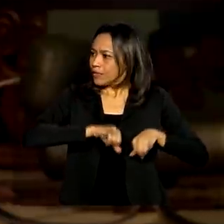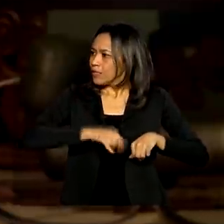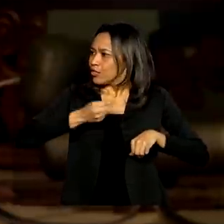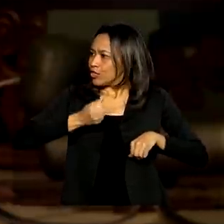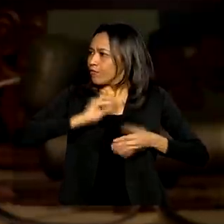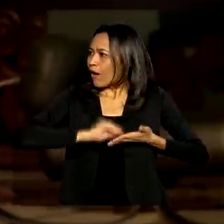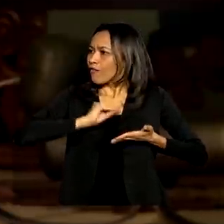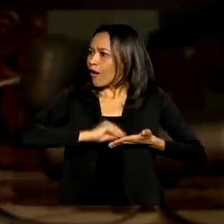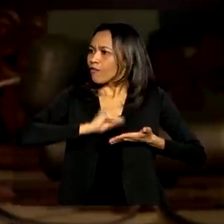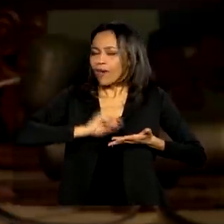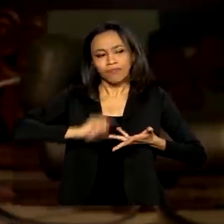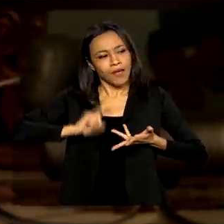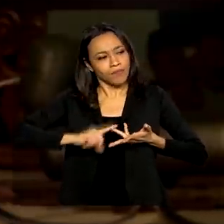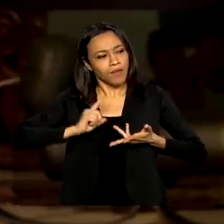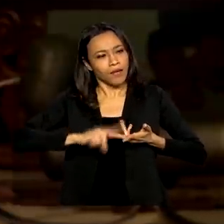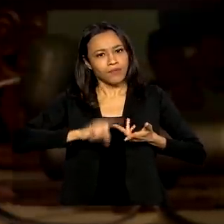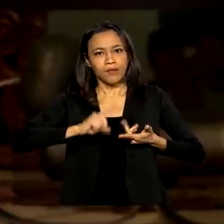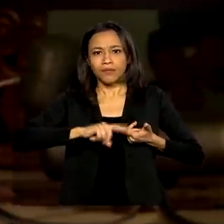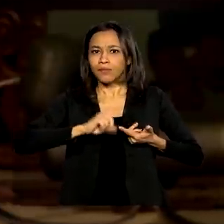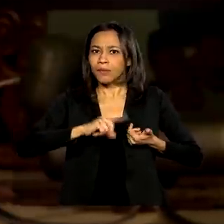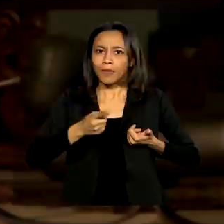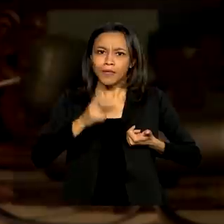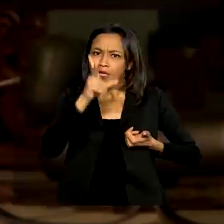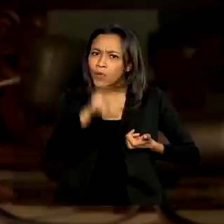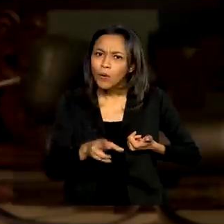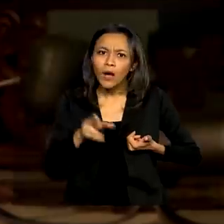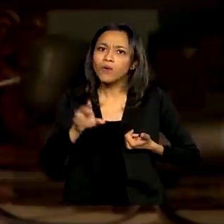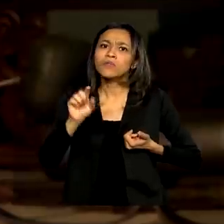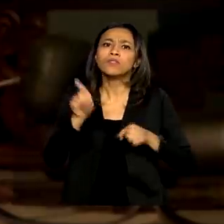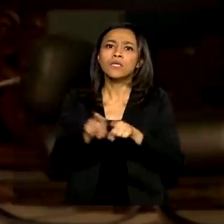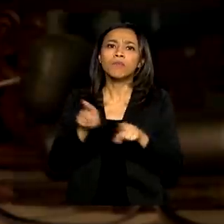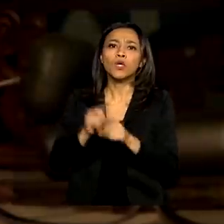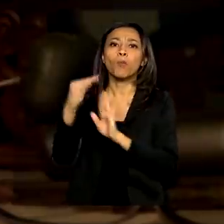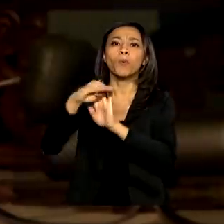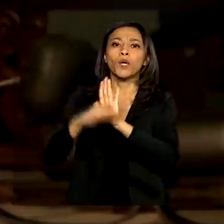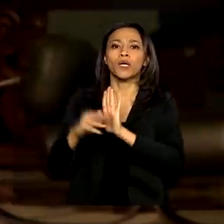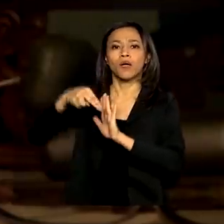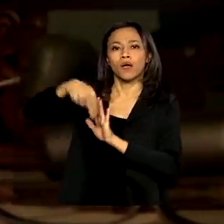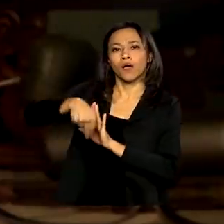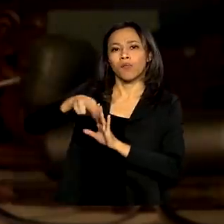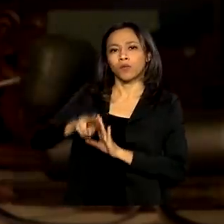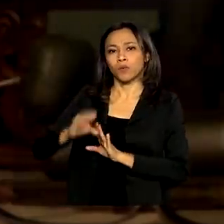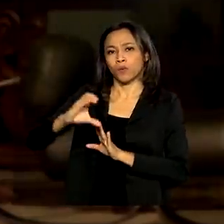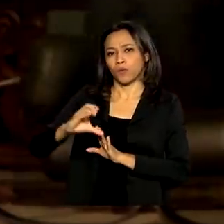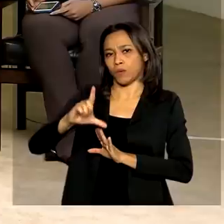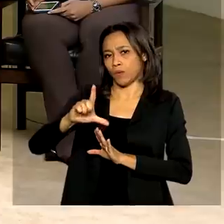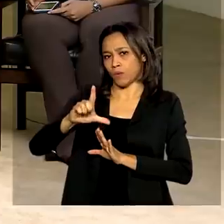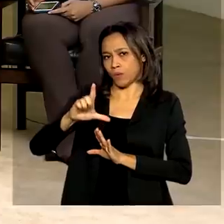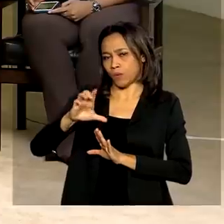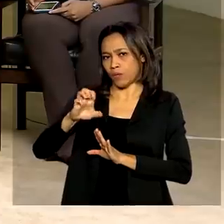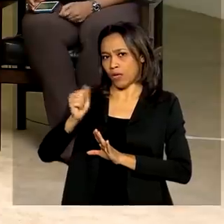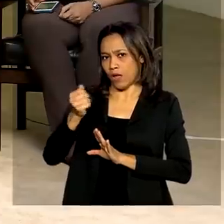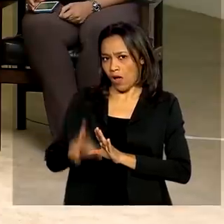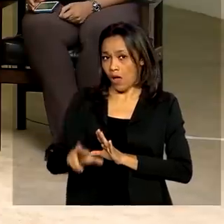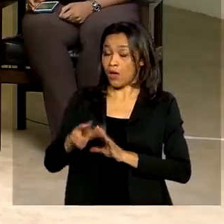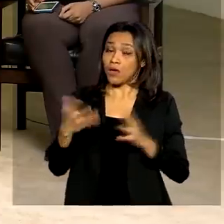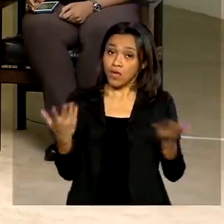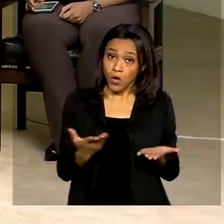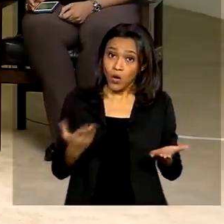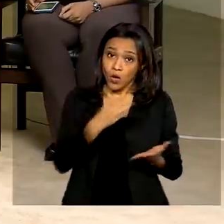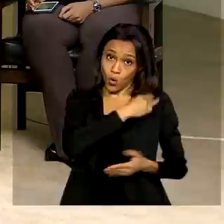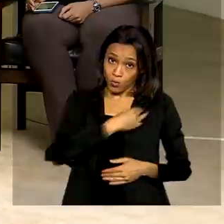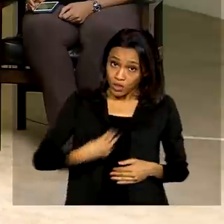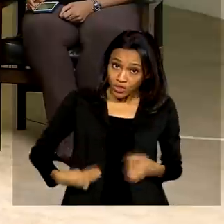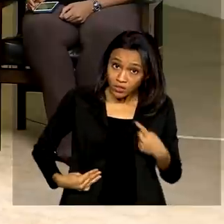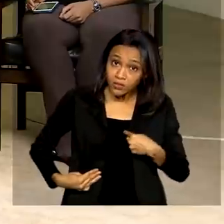investimentos do programa, assim como o nosso programa nuclear também. E agora, como ministro, lembrando que a política espacial e a política nuclear